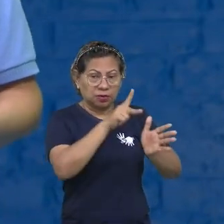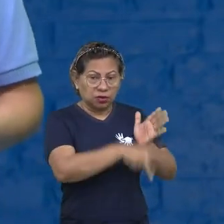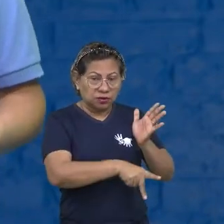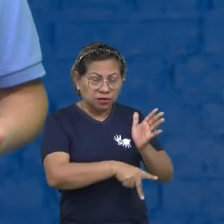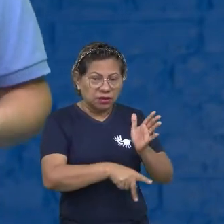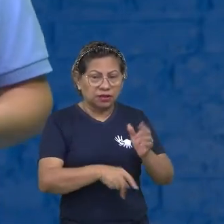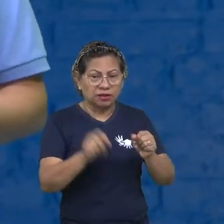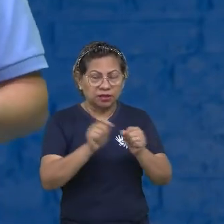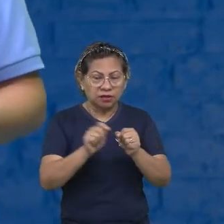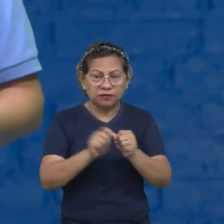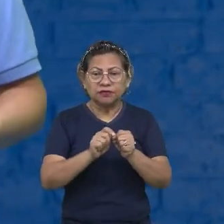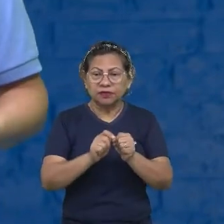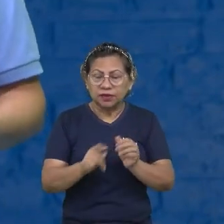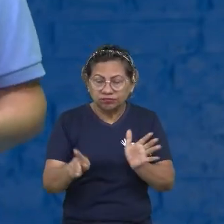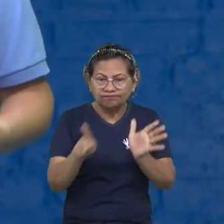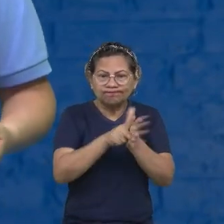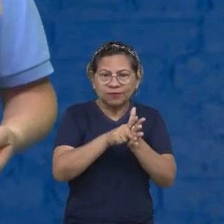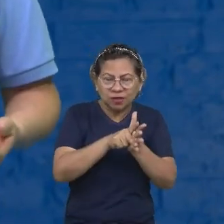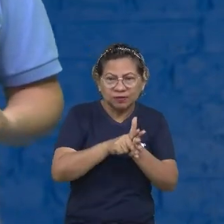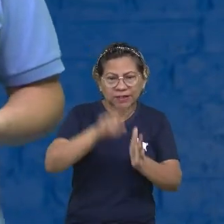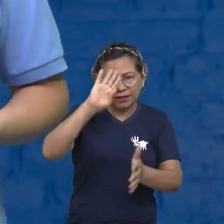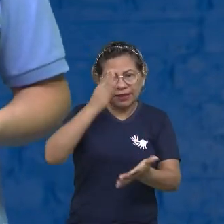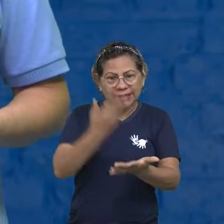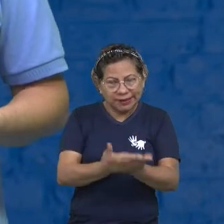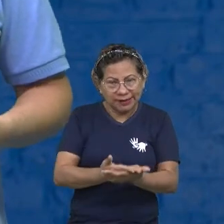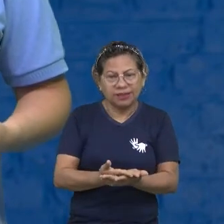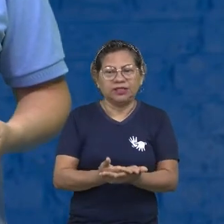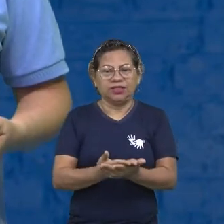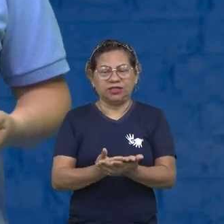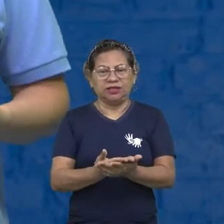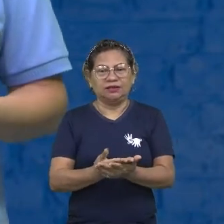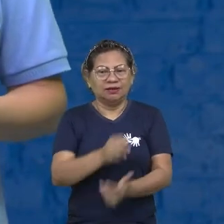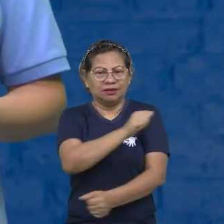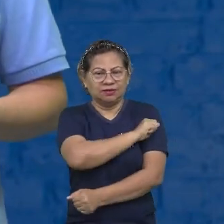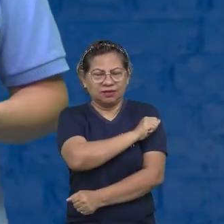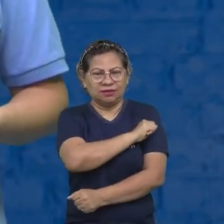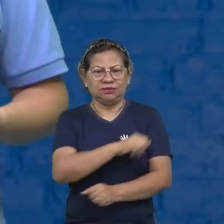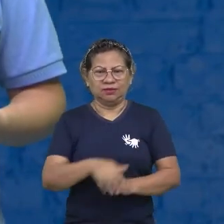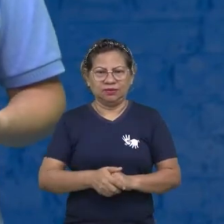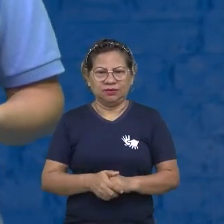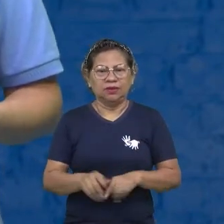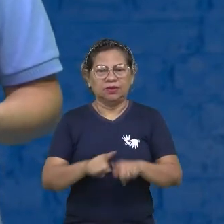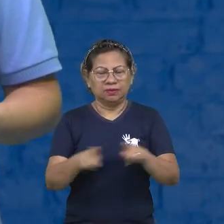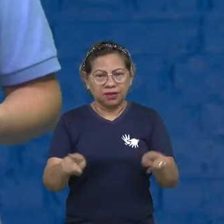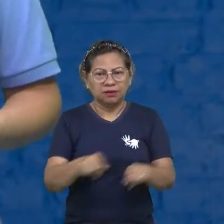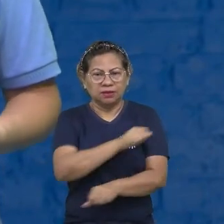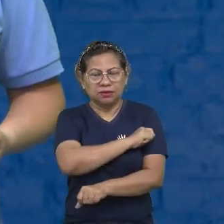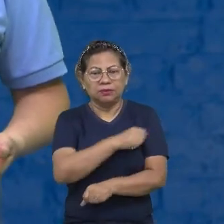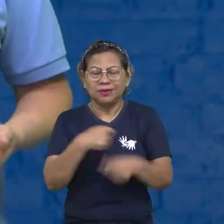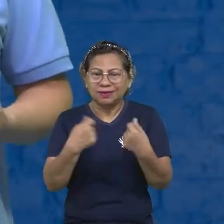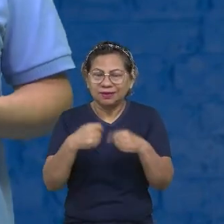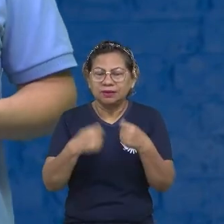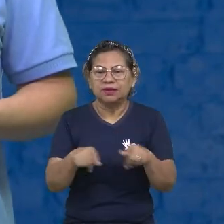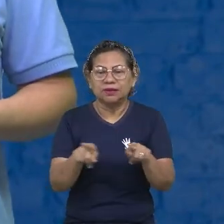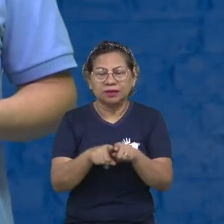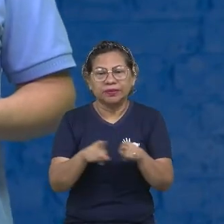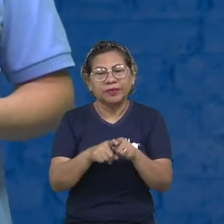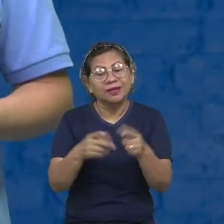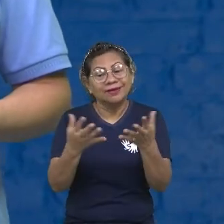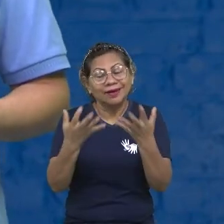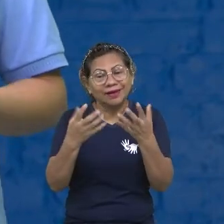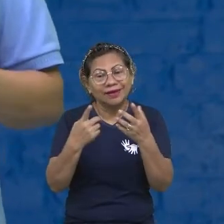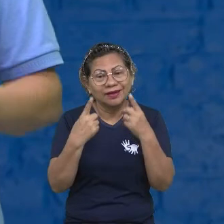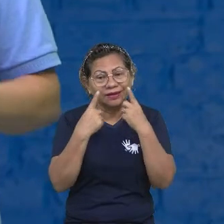projetos que eu lancei, por acreditar também nos alunos. Mas os alunos também têm que querer. O aluno tem que querer